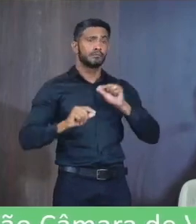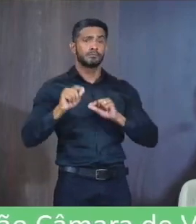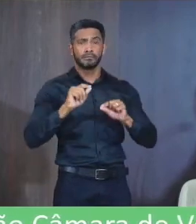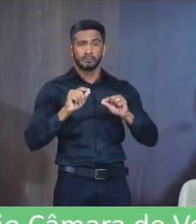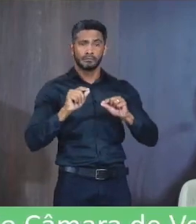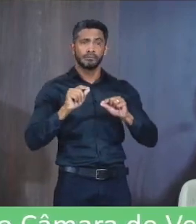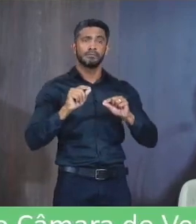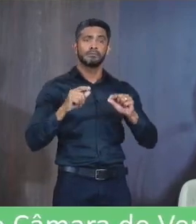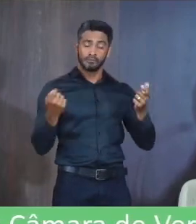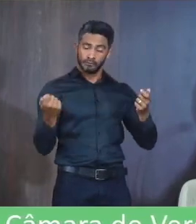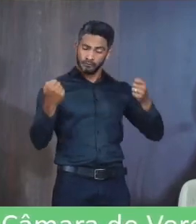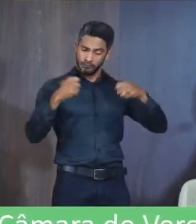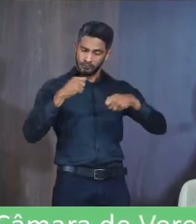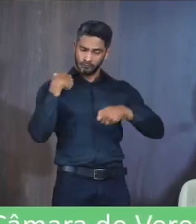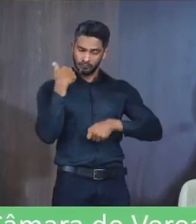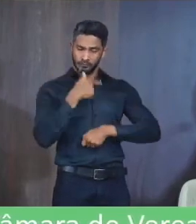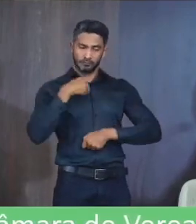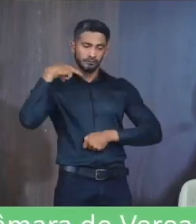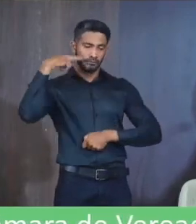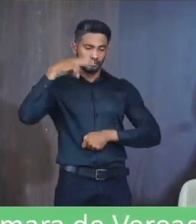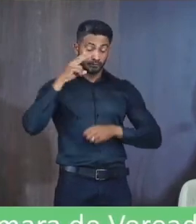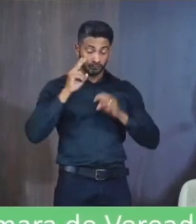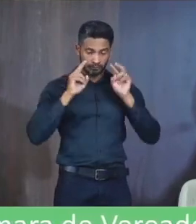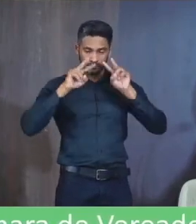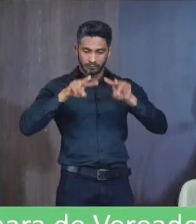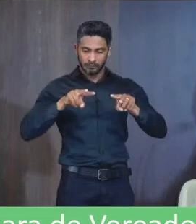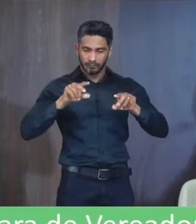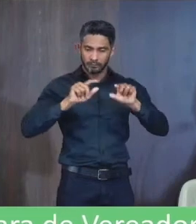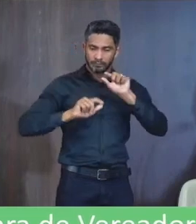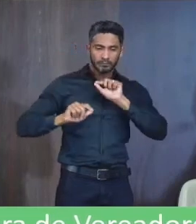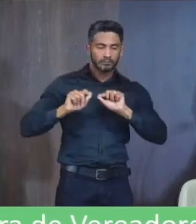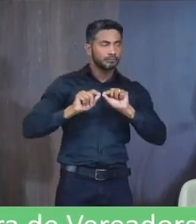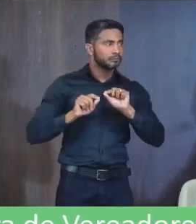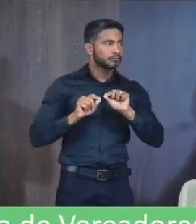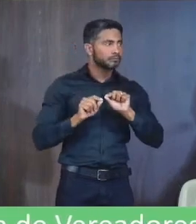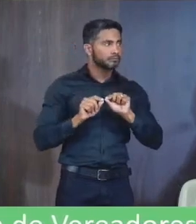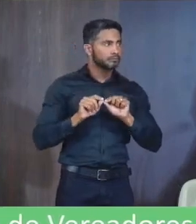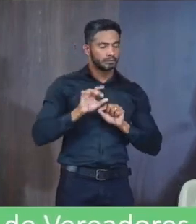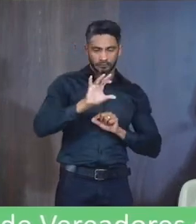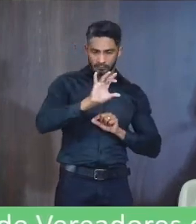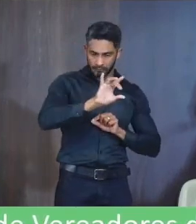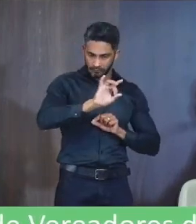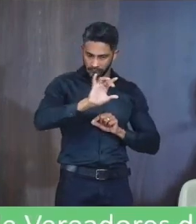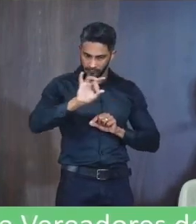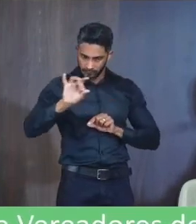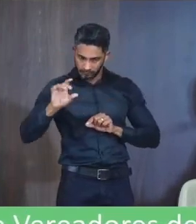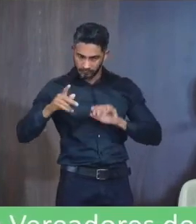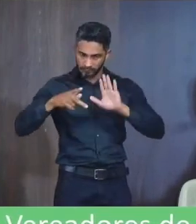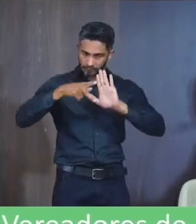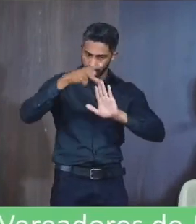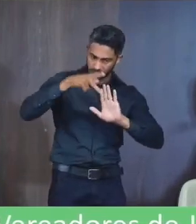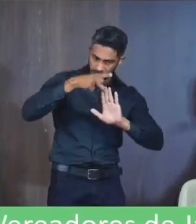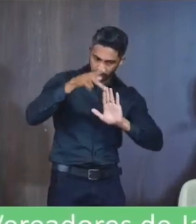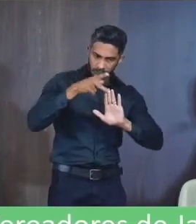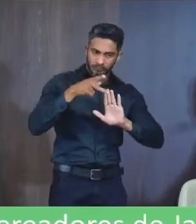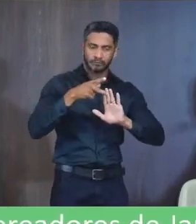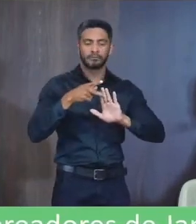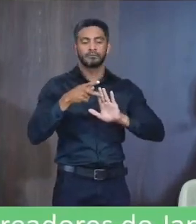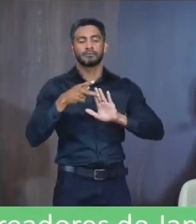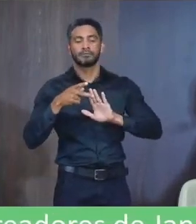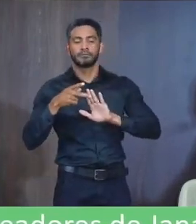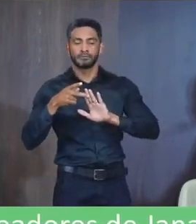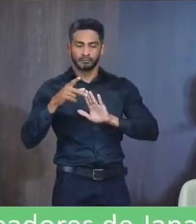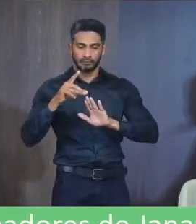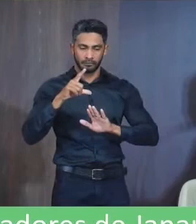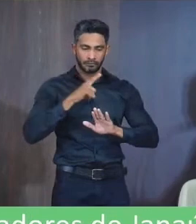questão E também compete A nós vereadores Está dando uma olhada nisso É a questão Que cada instituição Cada projeto desse Ele é contemplado